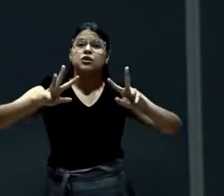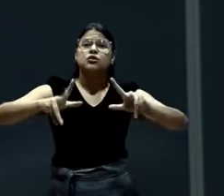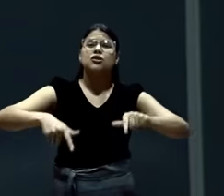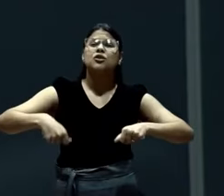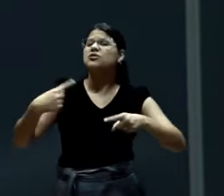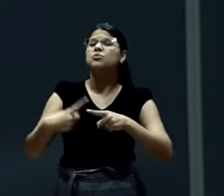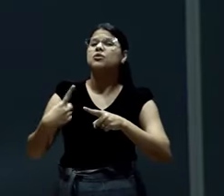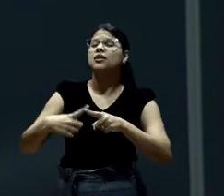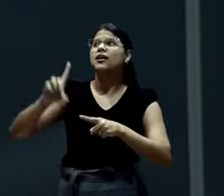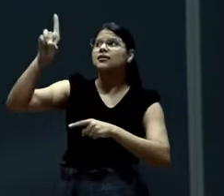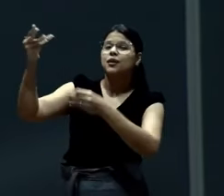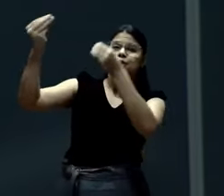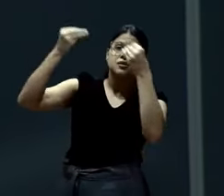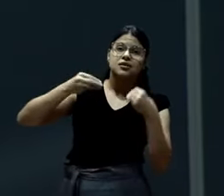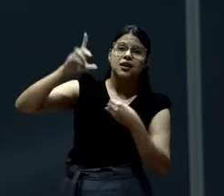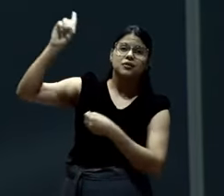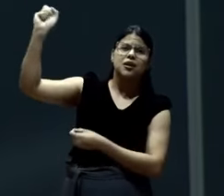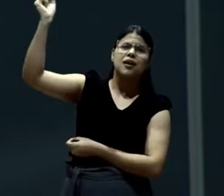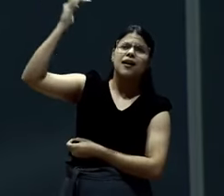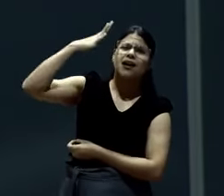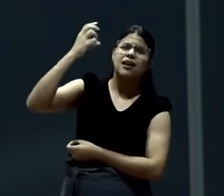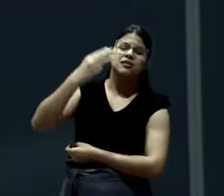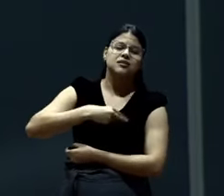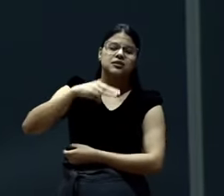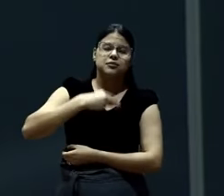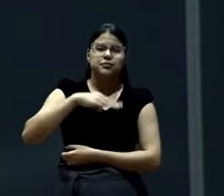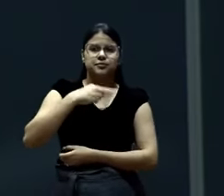misericórdia e graça de Deus na nossa vida.